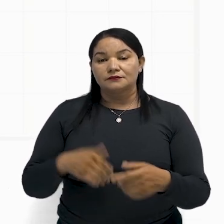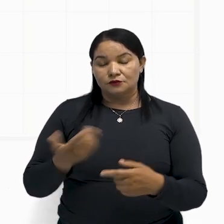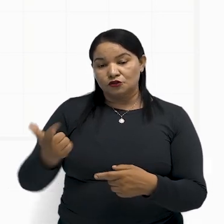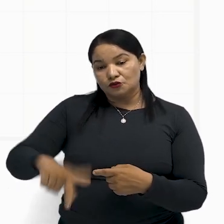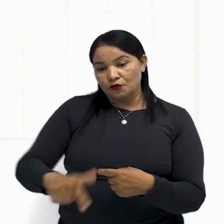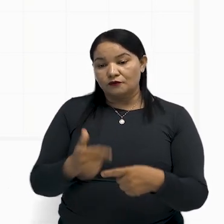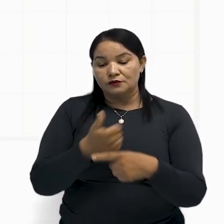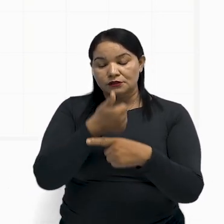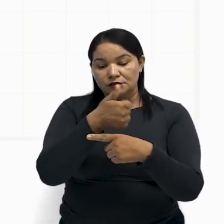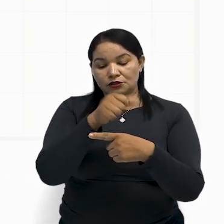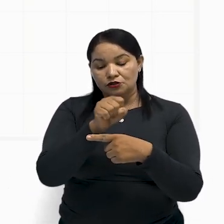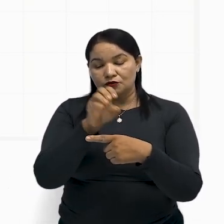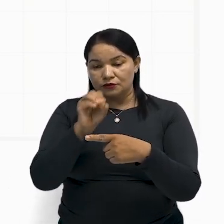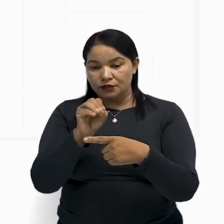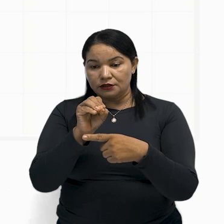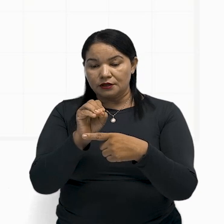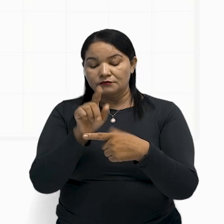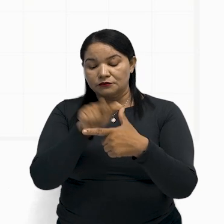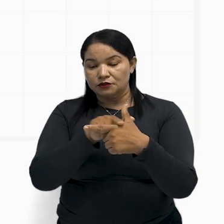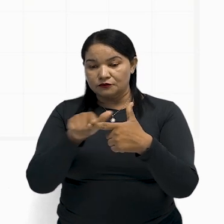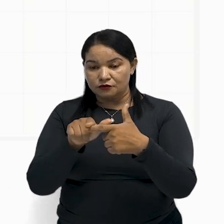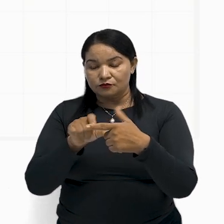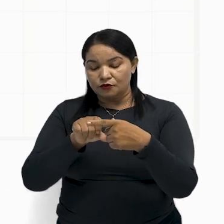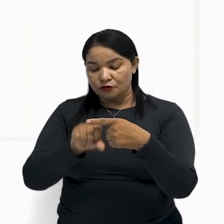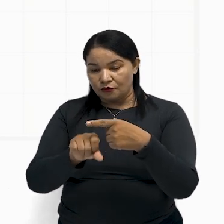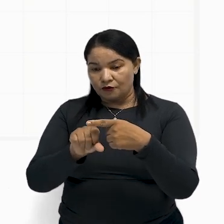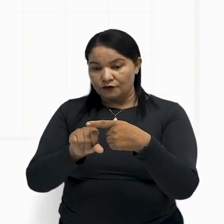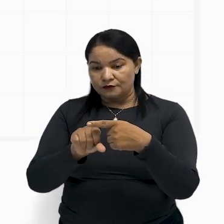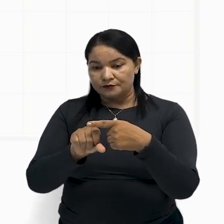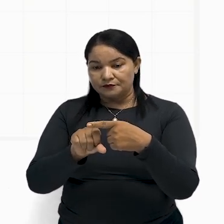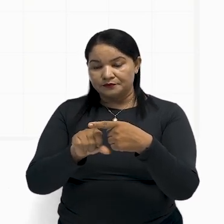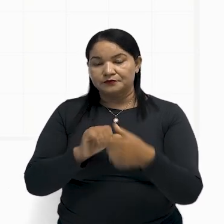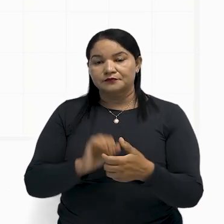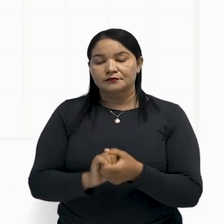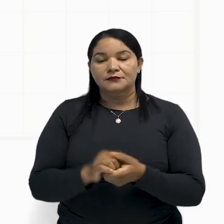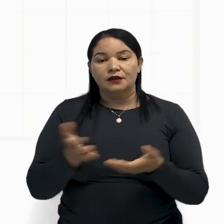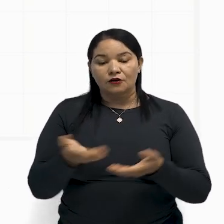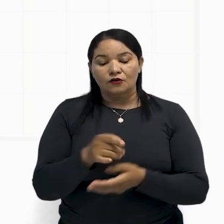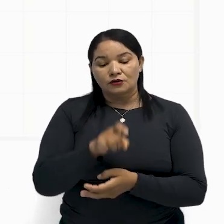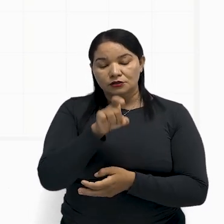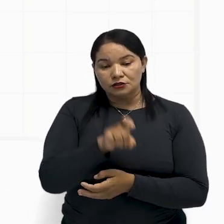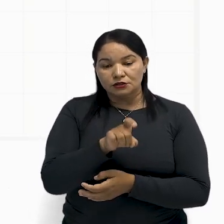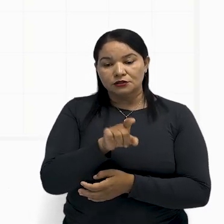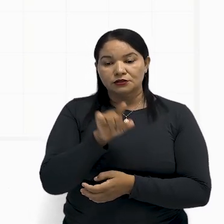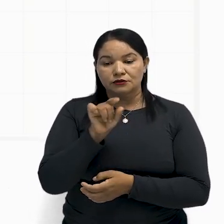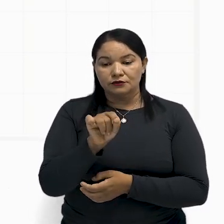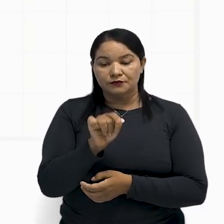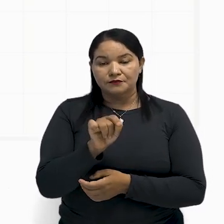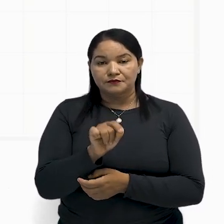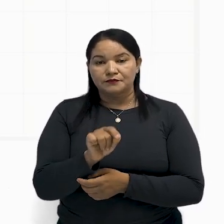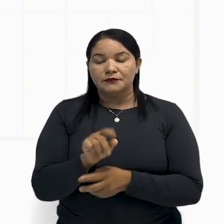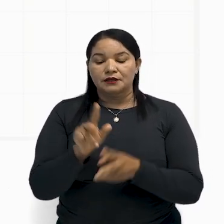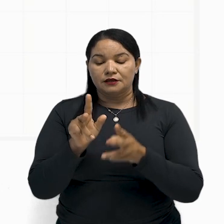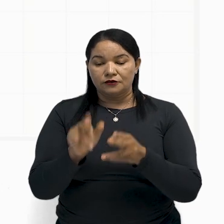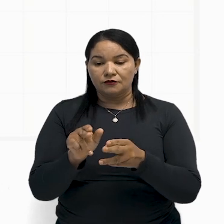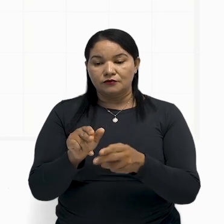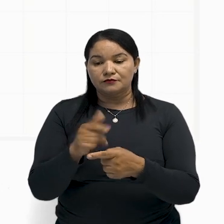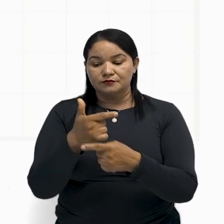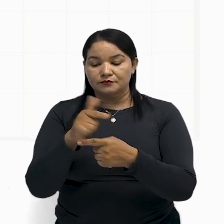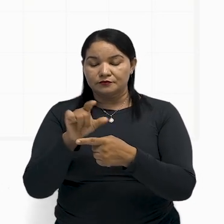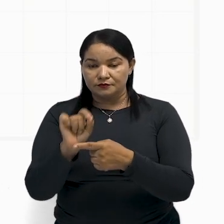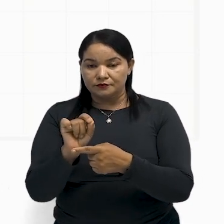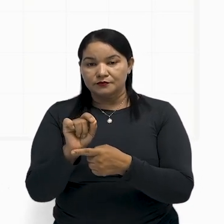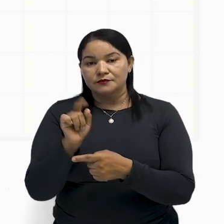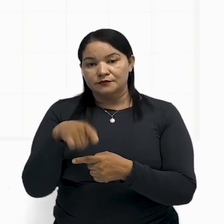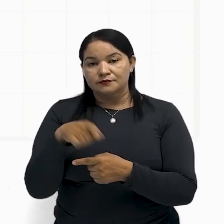9 estava multiplicando, veio pra cá dividindo. Então, o valor de X aqui nesse caso vai ser igual a 20, tá?